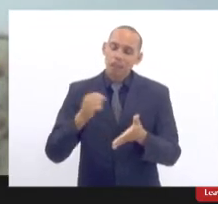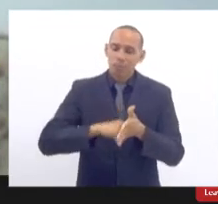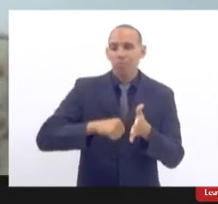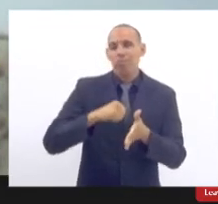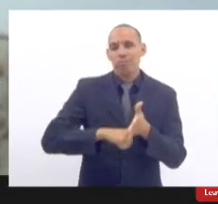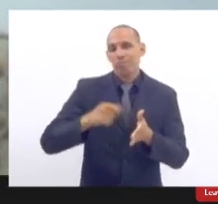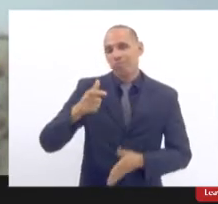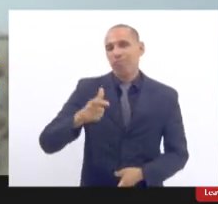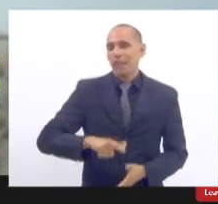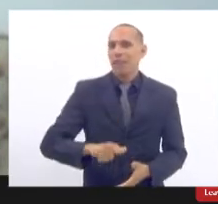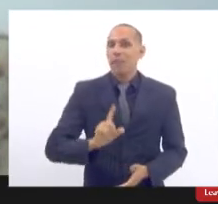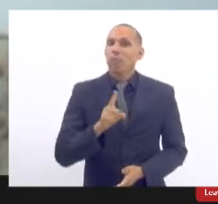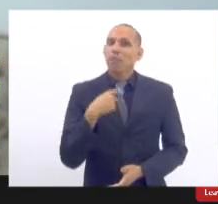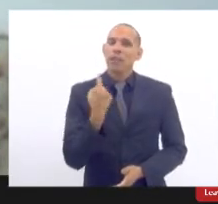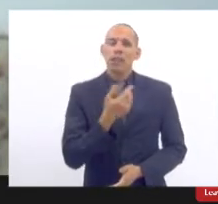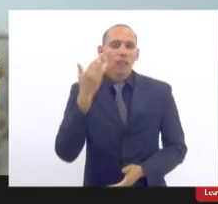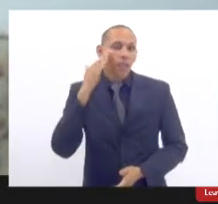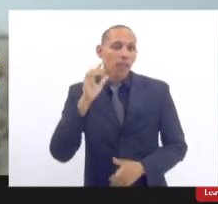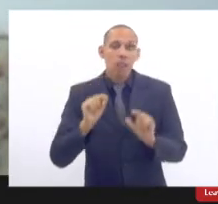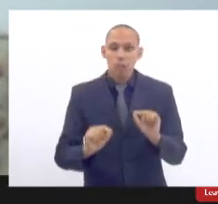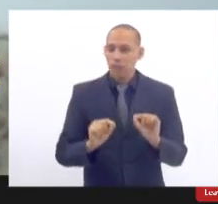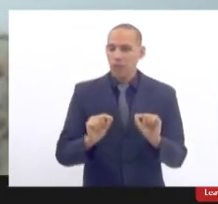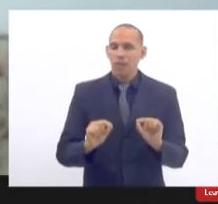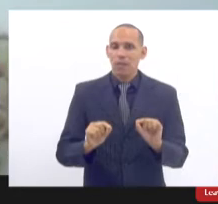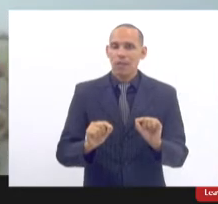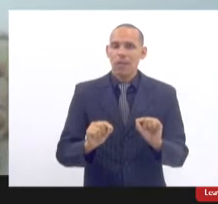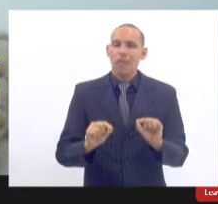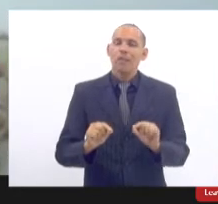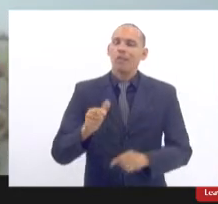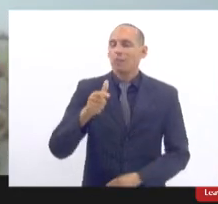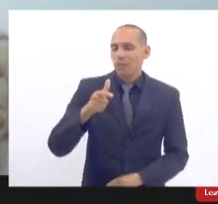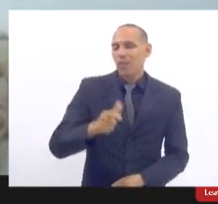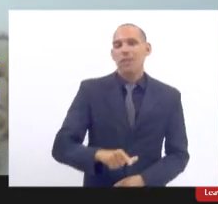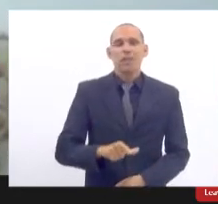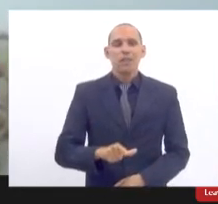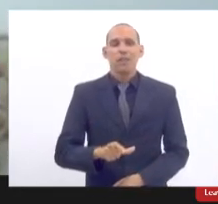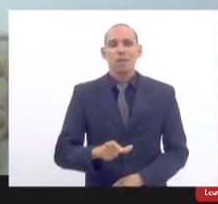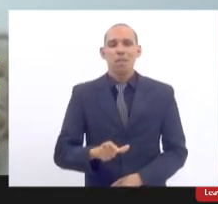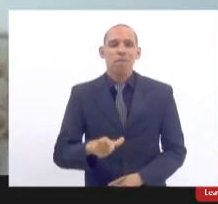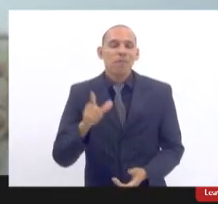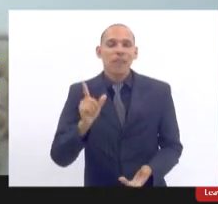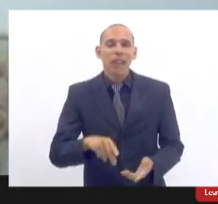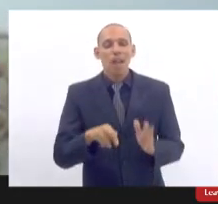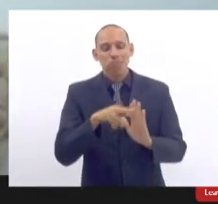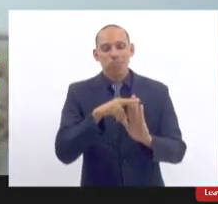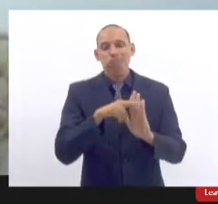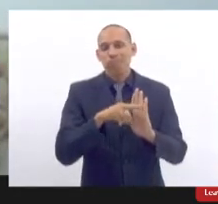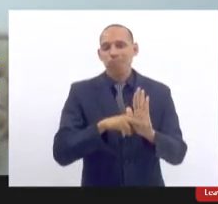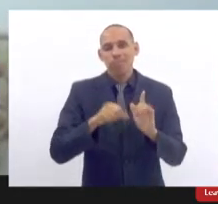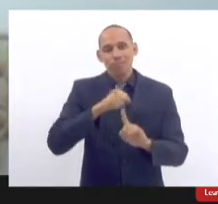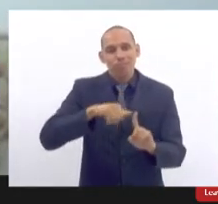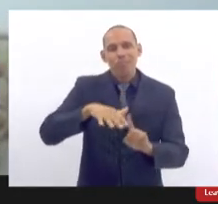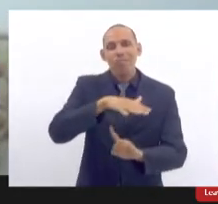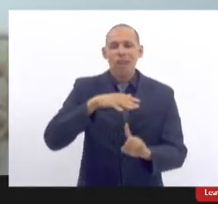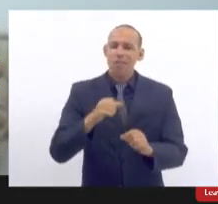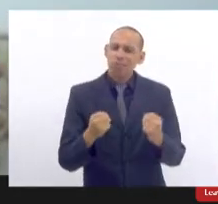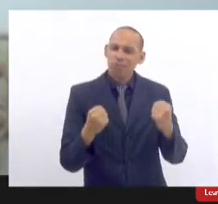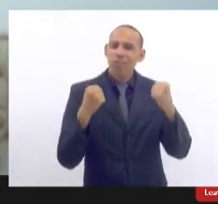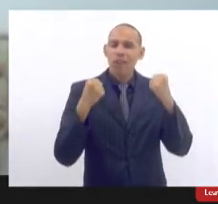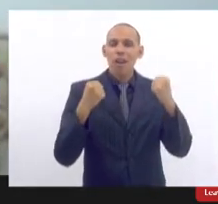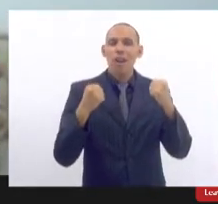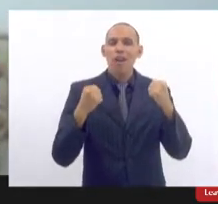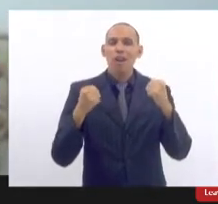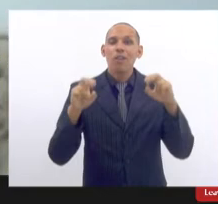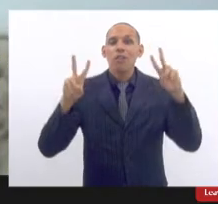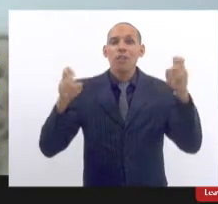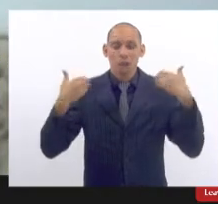de algo que a gente entende também que é mais uma expressão dessa regulação social fortíssima em cima do